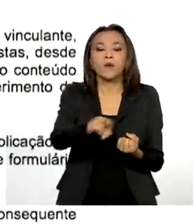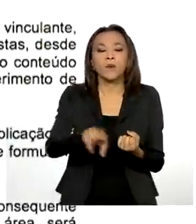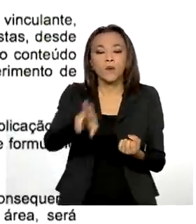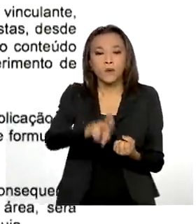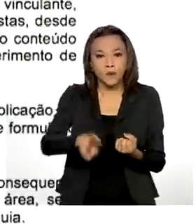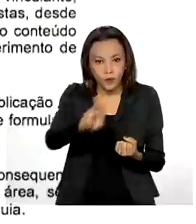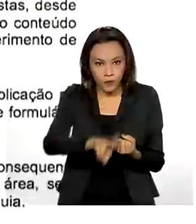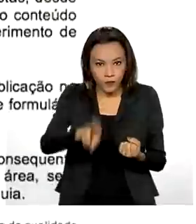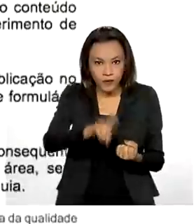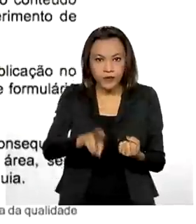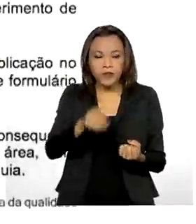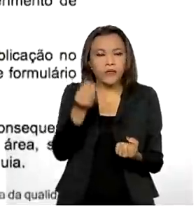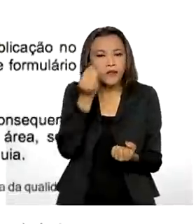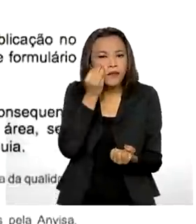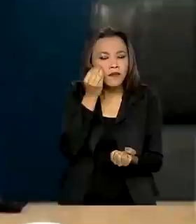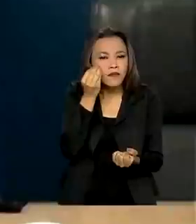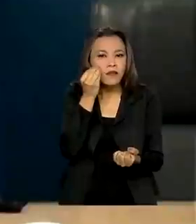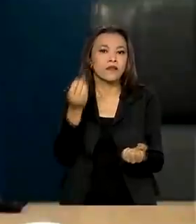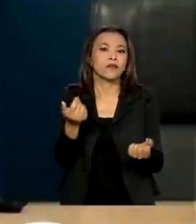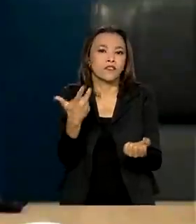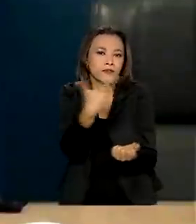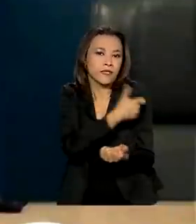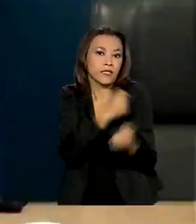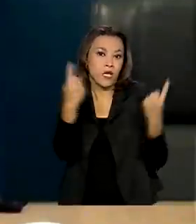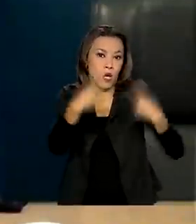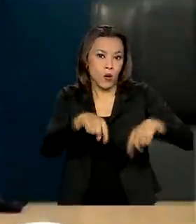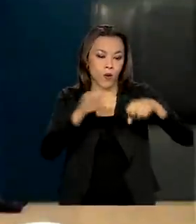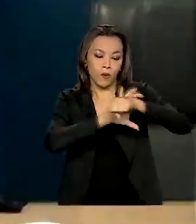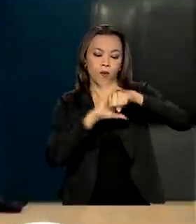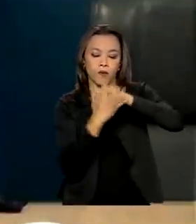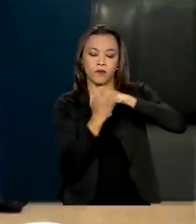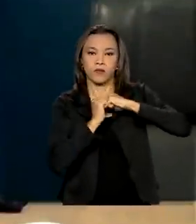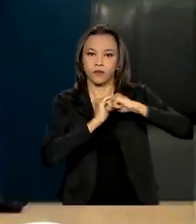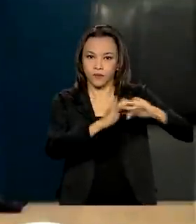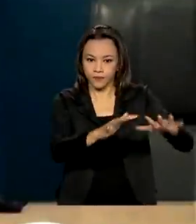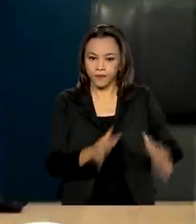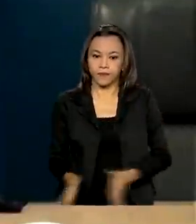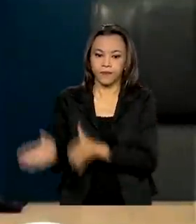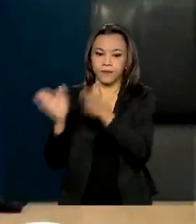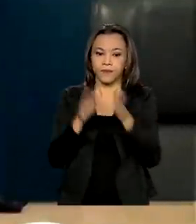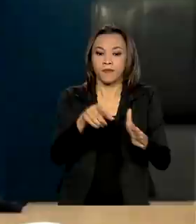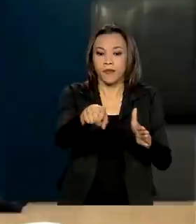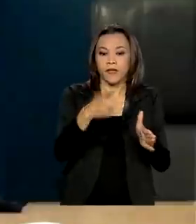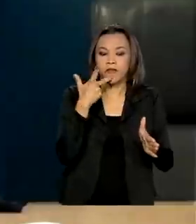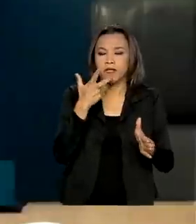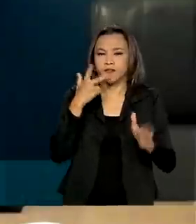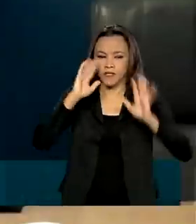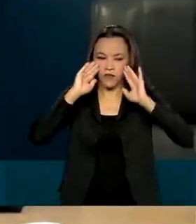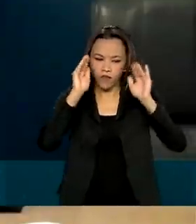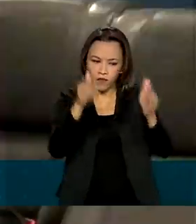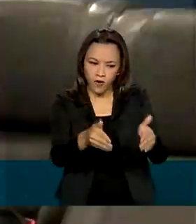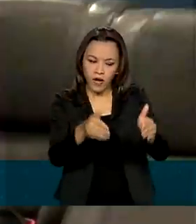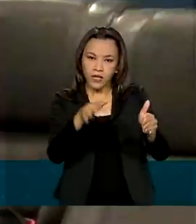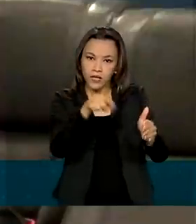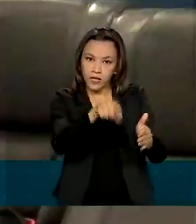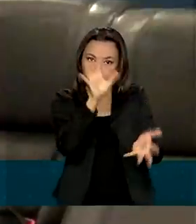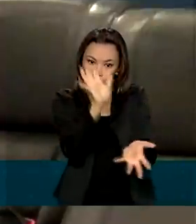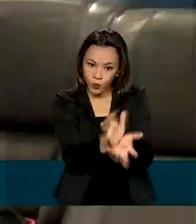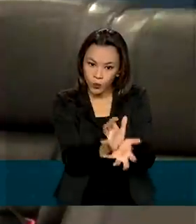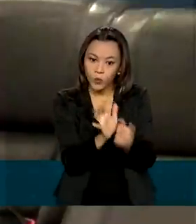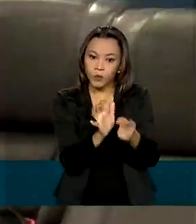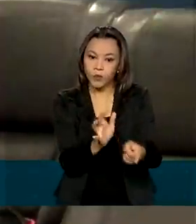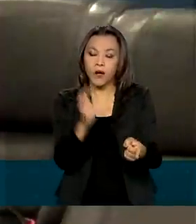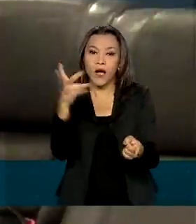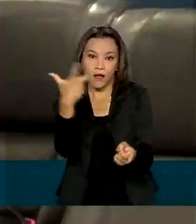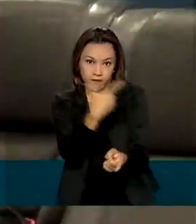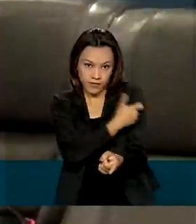imunização contra a Covid-19. A autorização de uso emergencial vai ser focada naquela população-alvo. E o medicamento, a